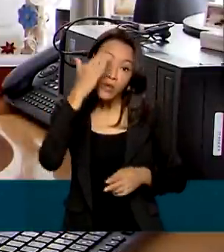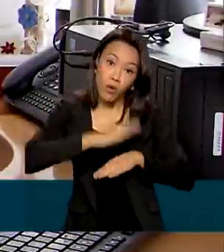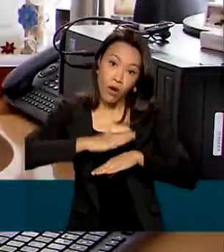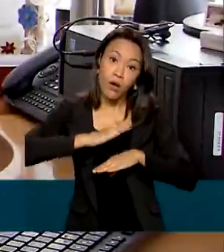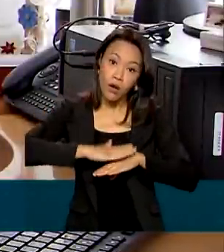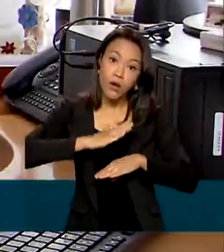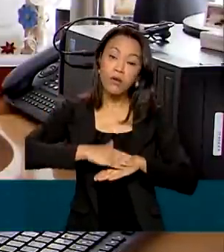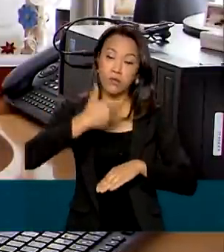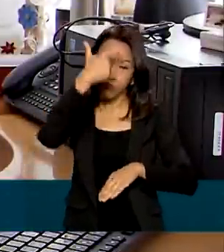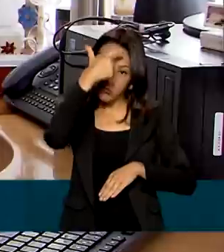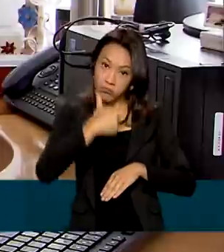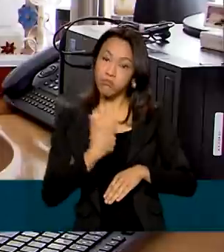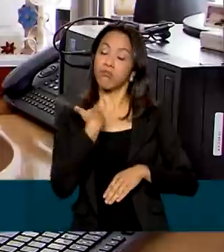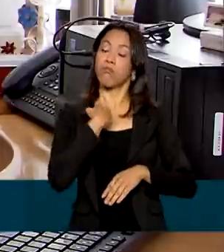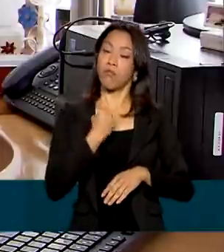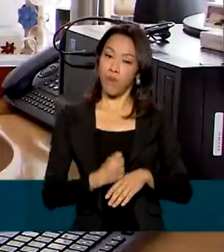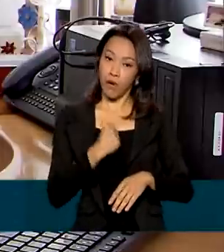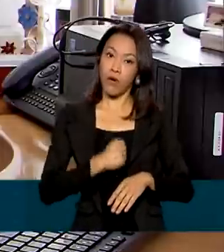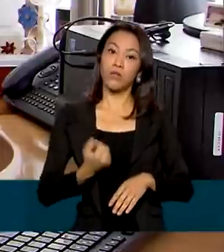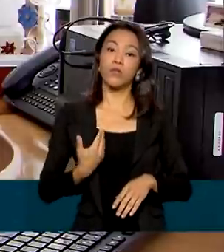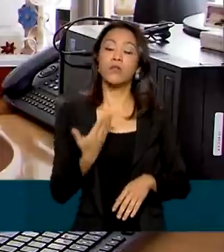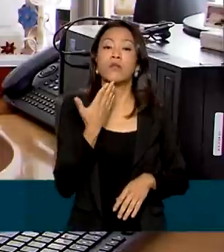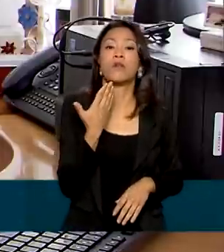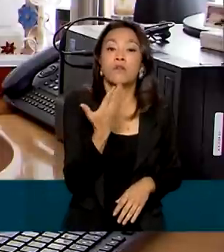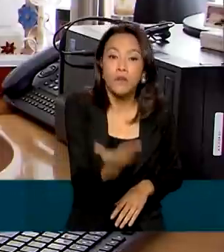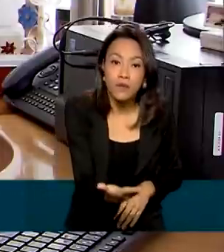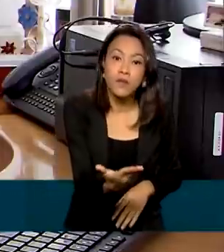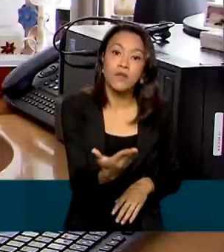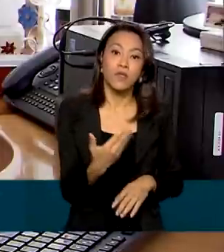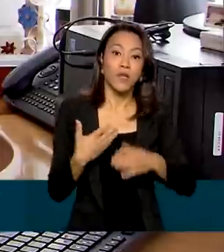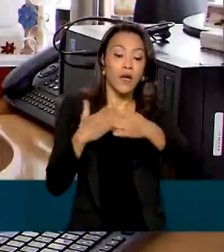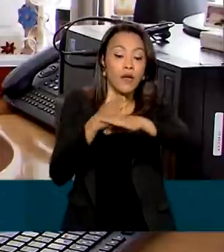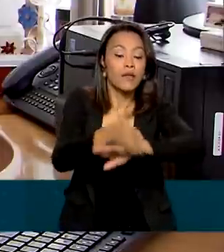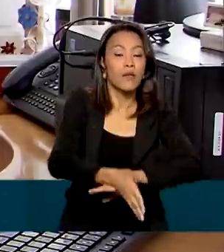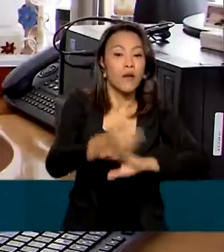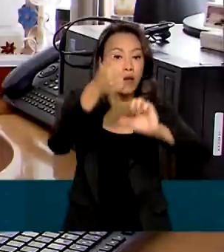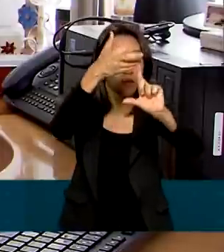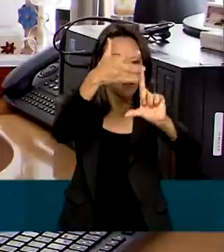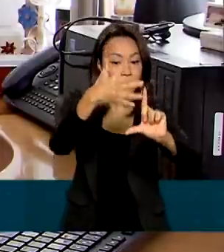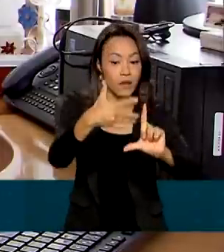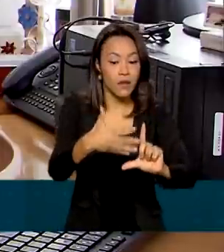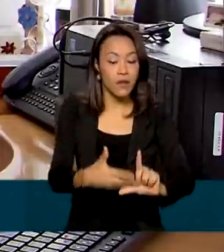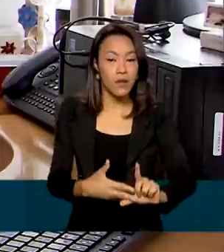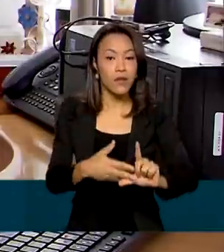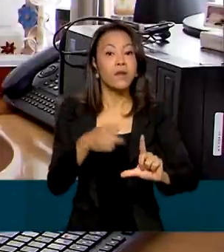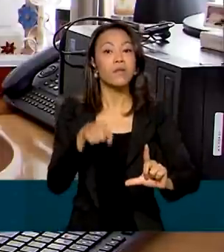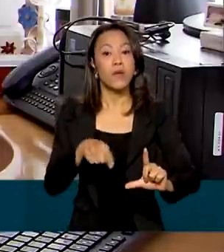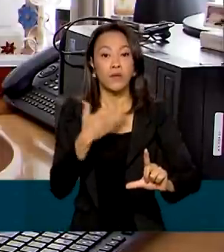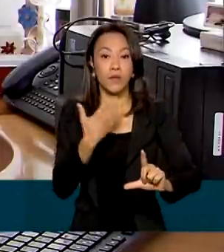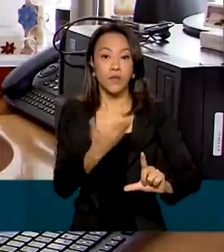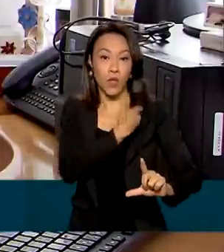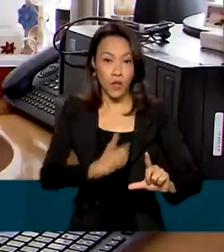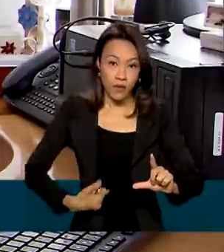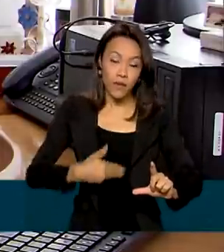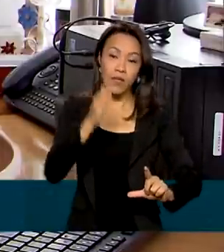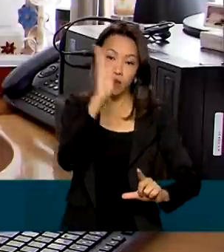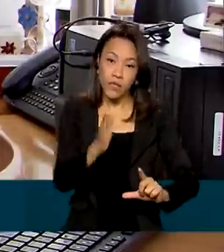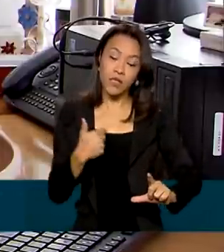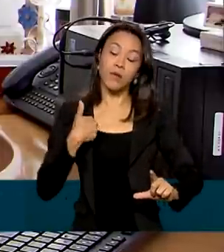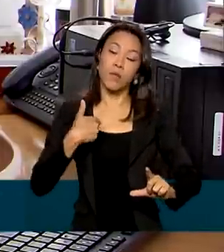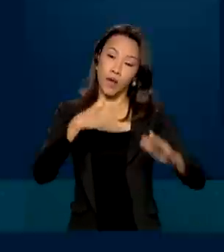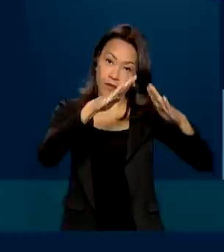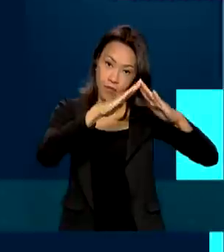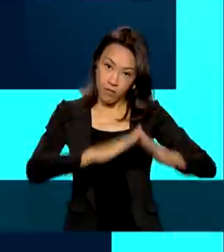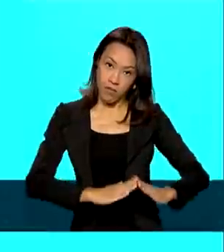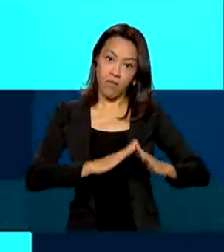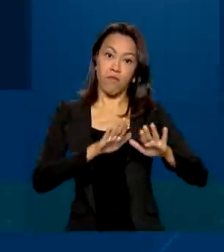diretamente poderão peticionar, acessar o sistema e peticionar ao governo brasileiro as suas autorizações de